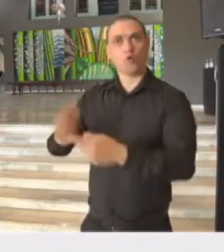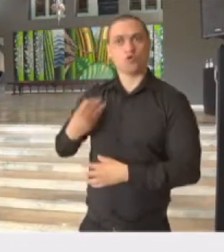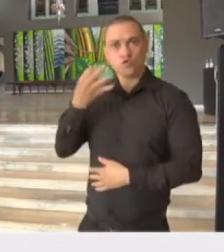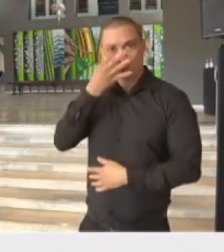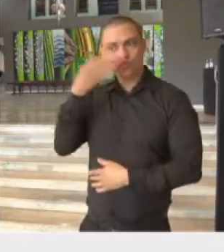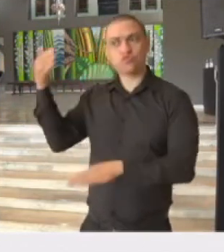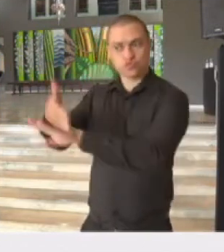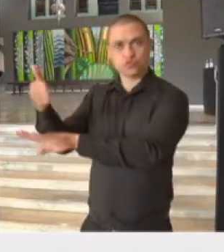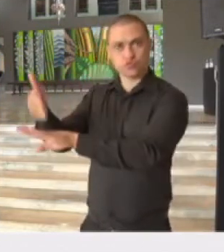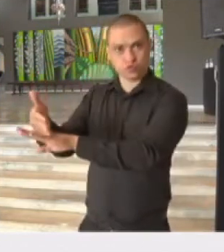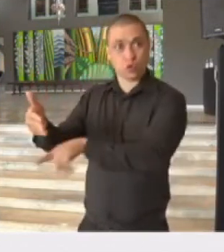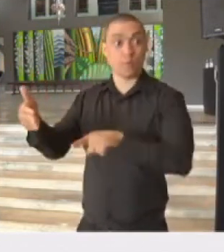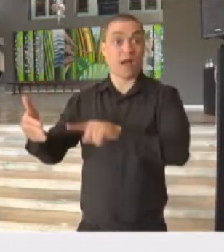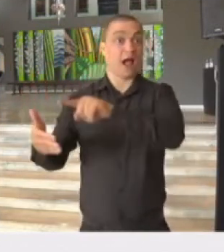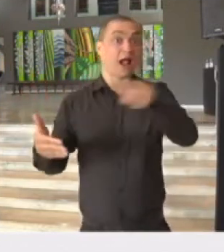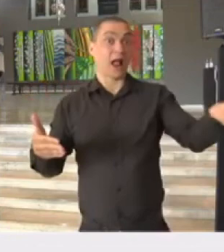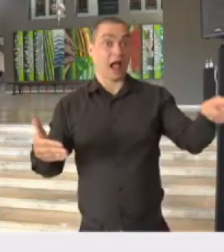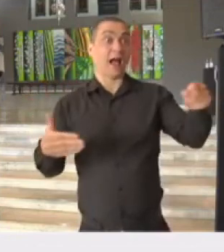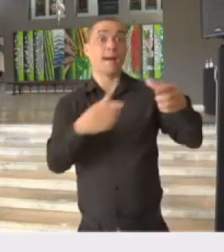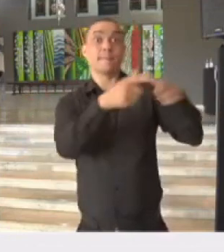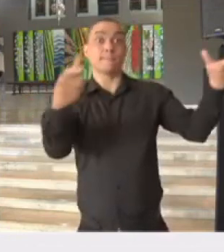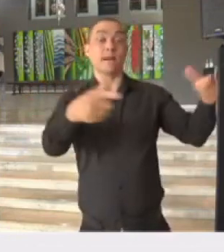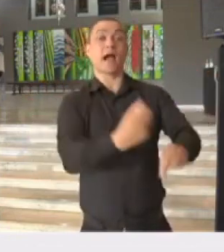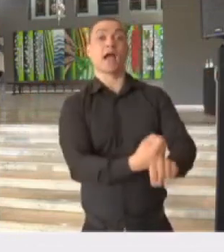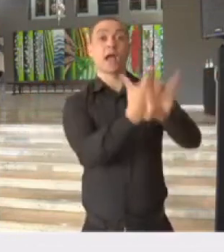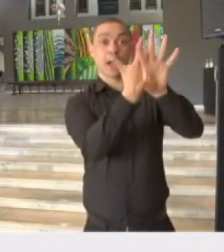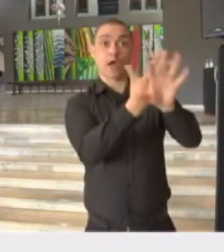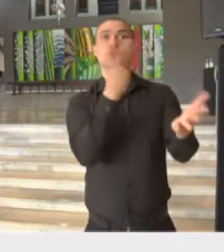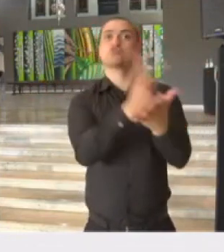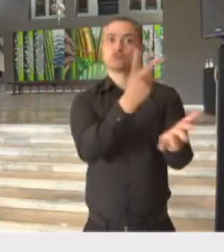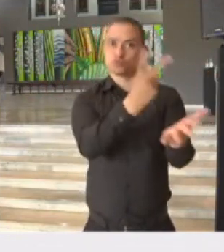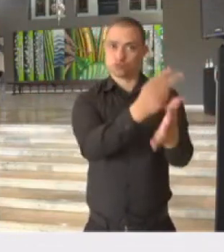que poderá ser para até 35%, que será definido pelas redes.